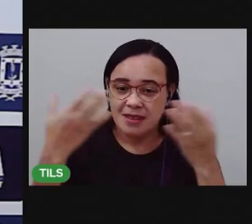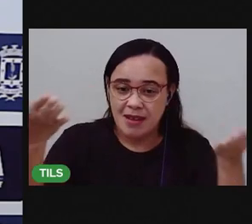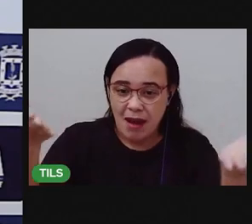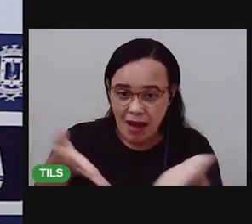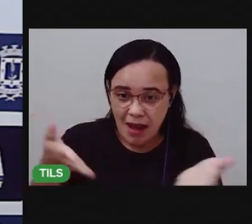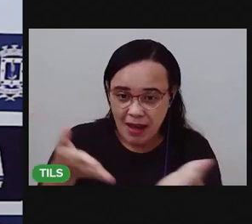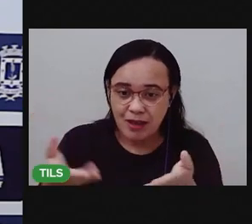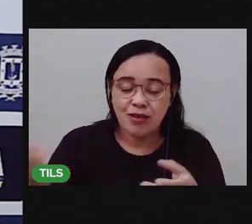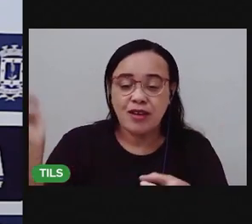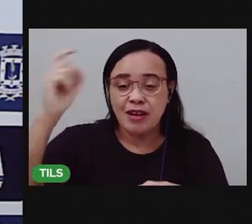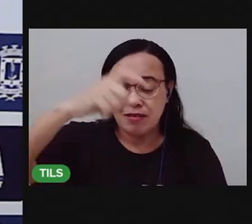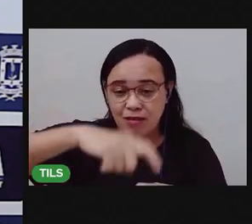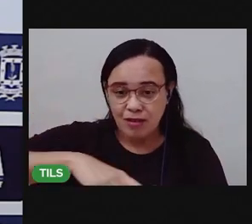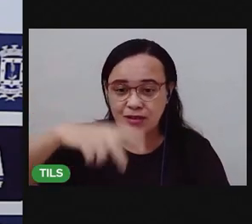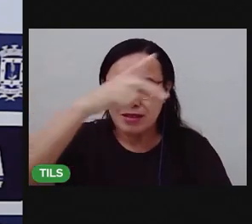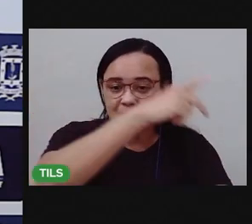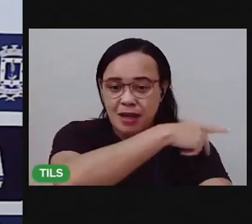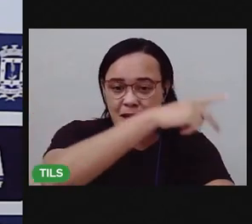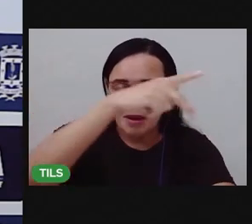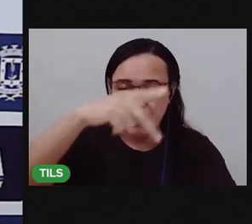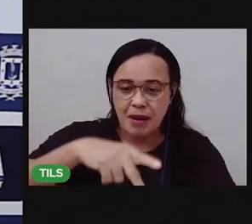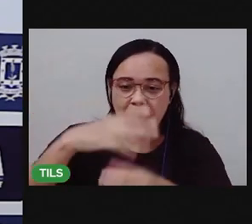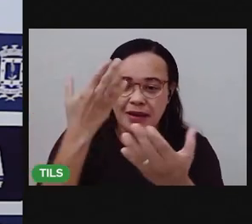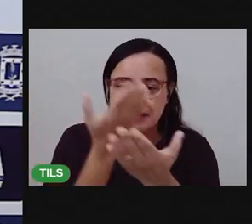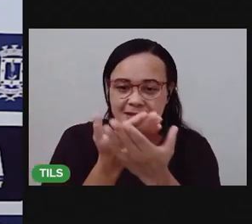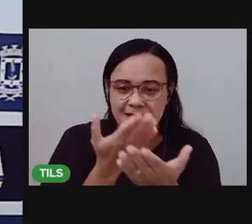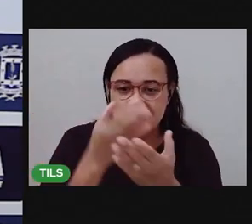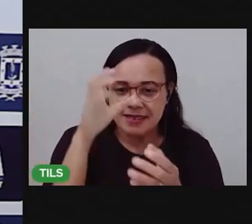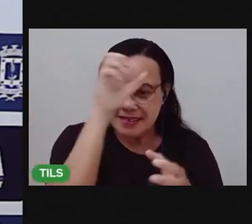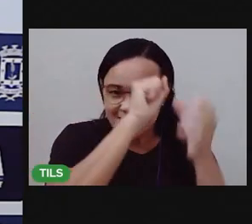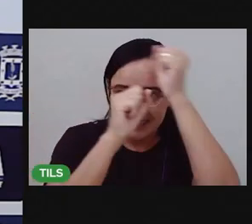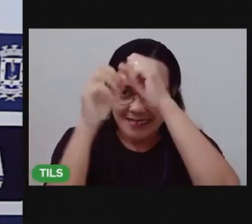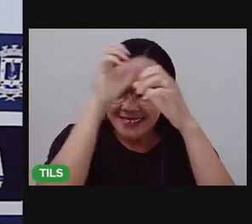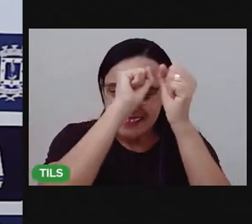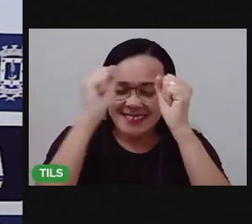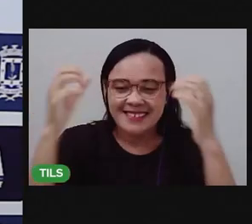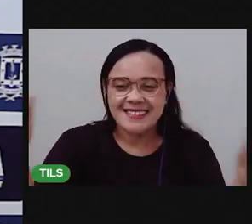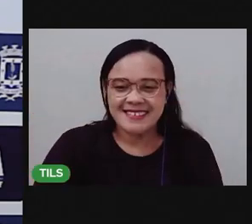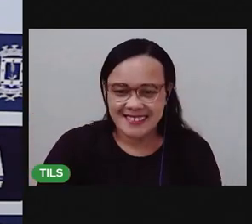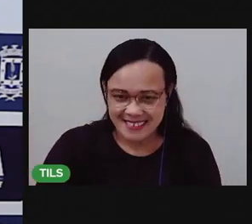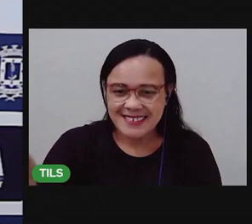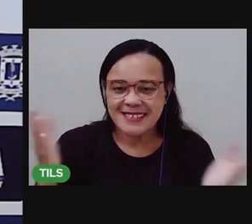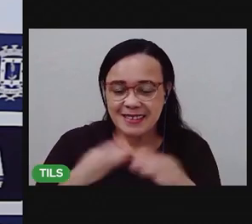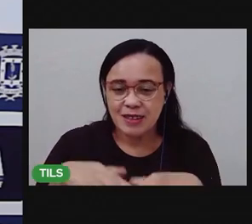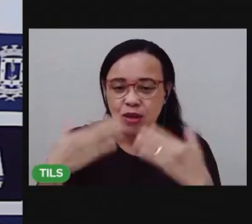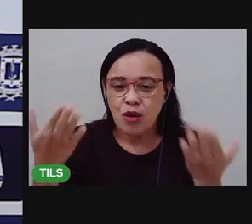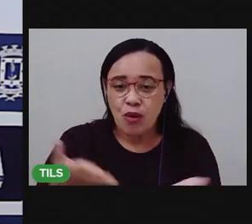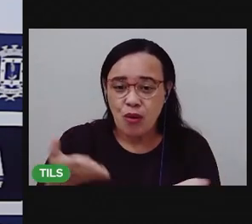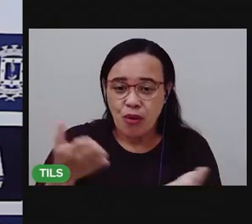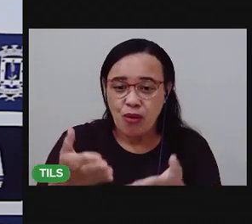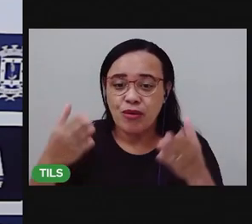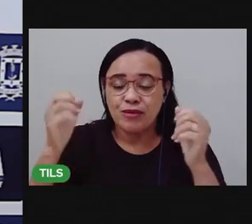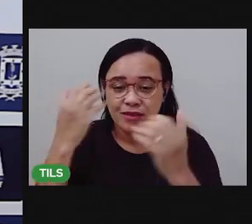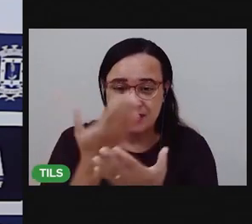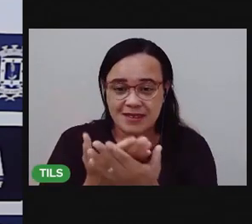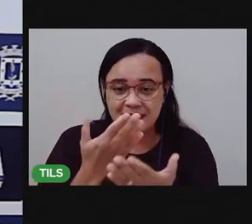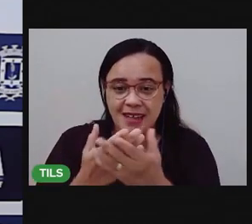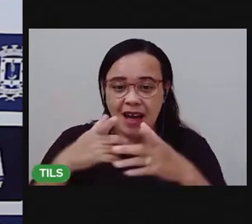o nosso percurso pedagógico com as aprendizagens. E hoje nós teremos aula de linguagem.